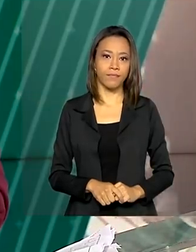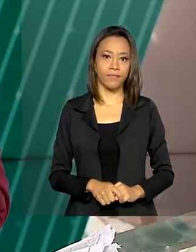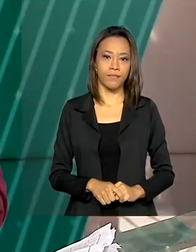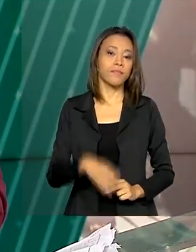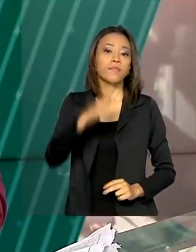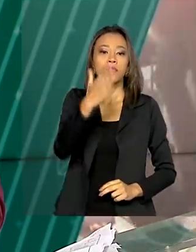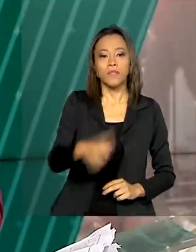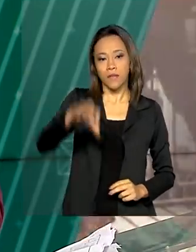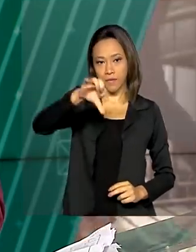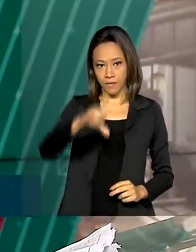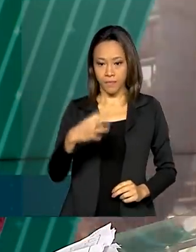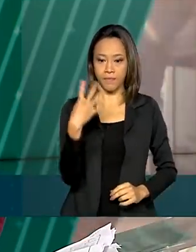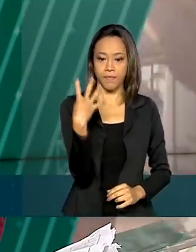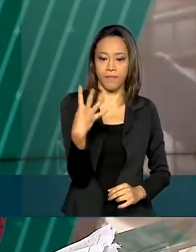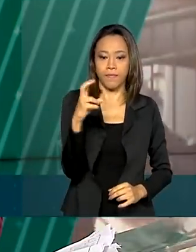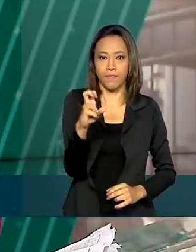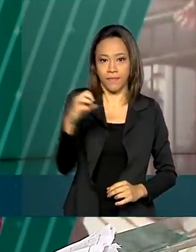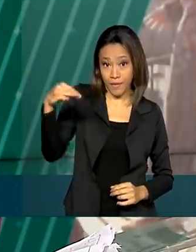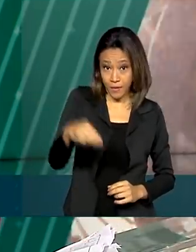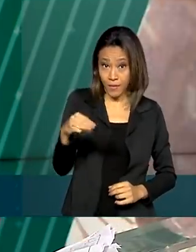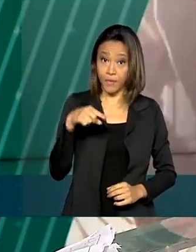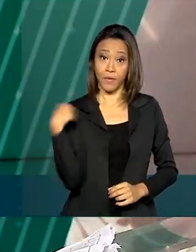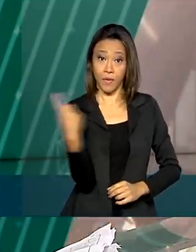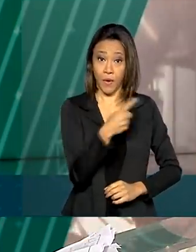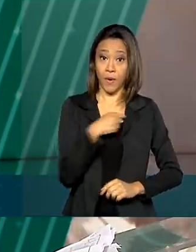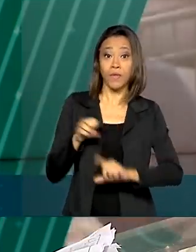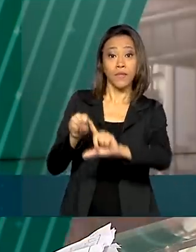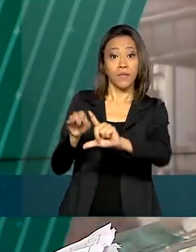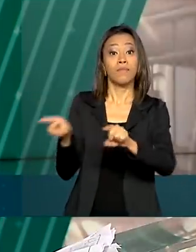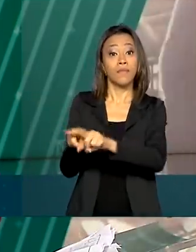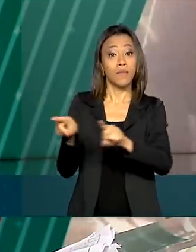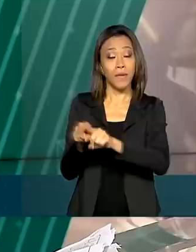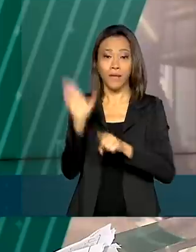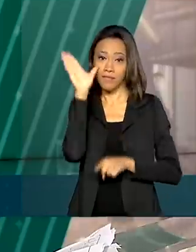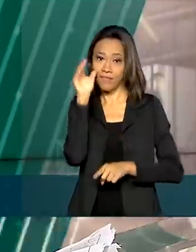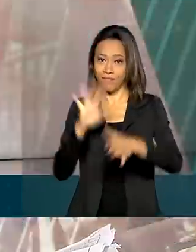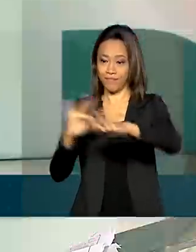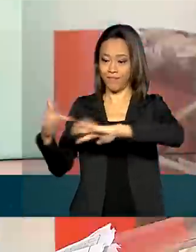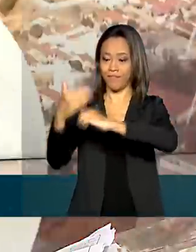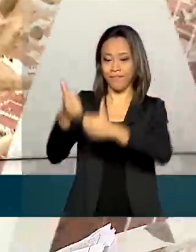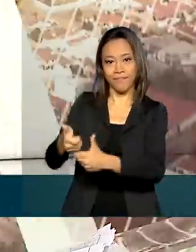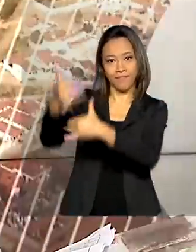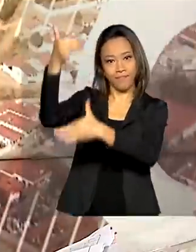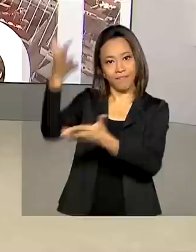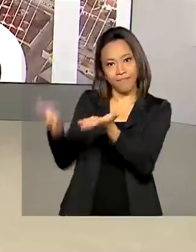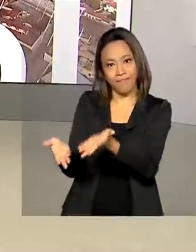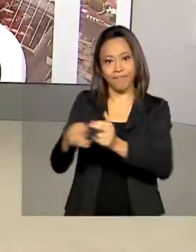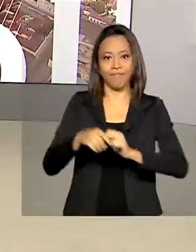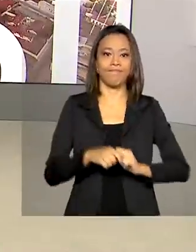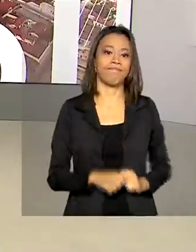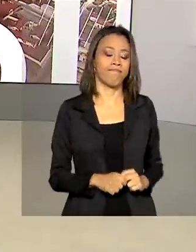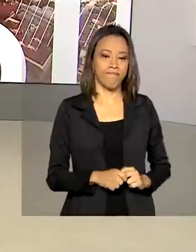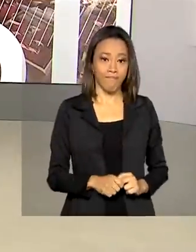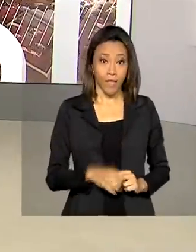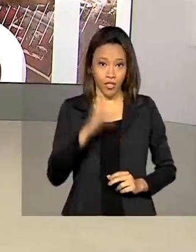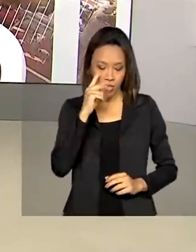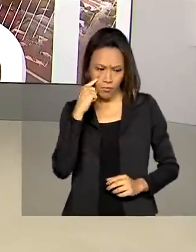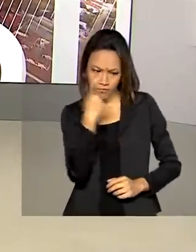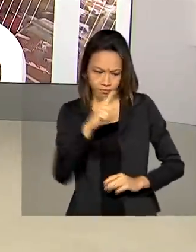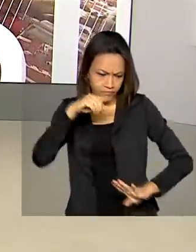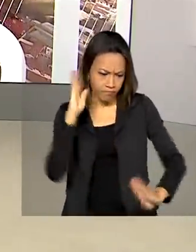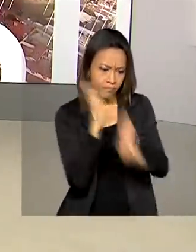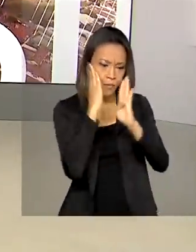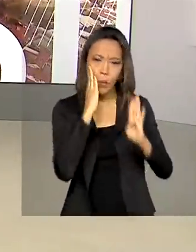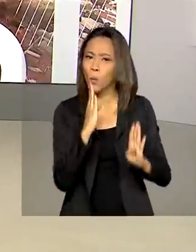São 9 horas e 45 minutos. Nós estamos ao vivo também pelas redes sociais. Foi deflagrada